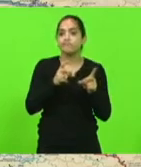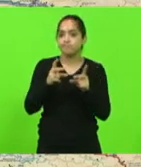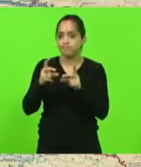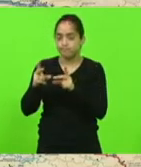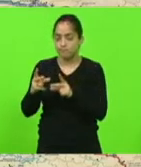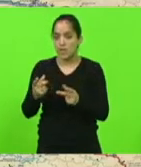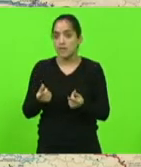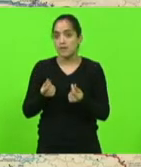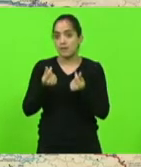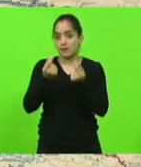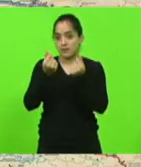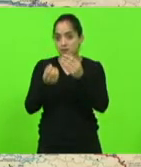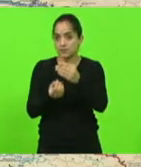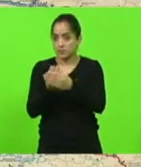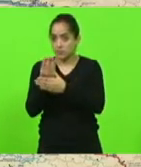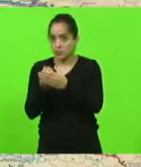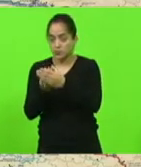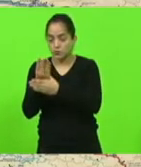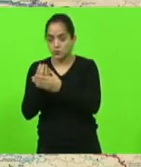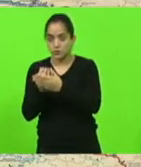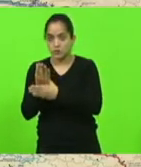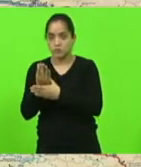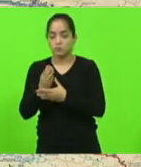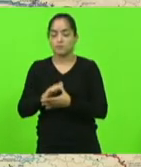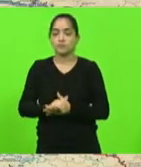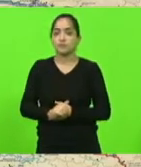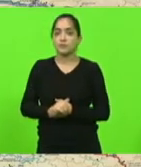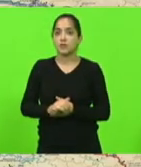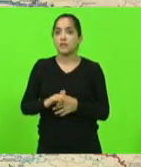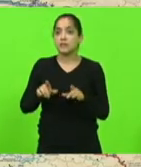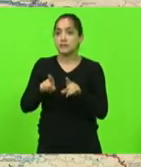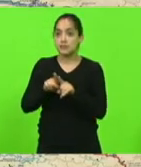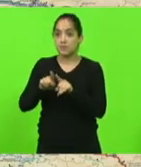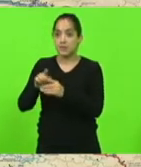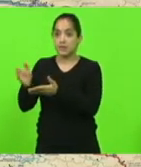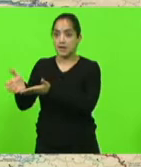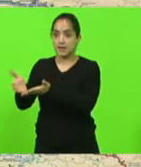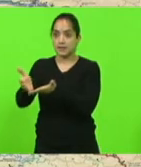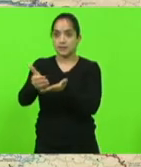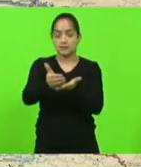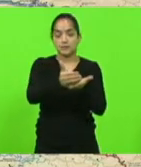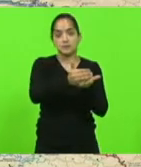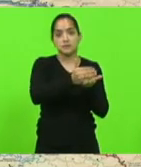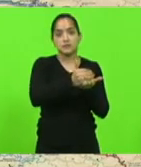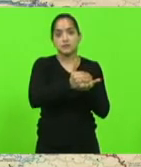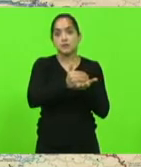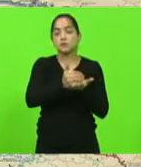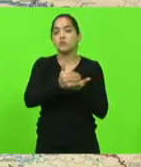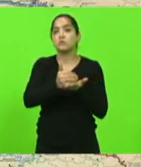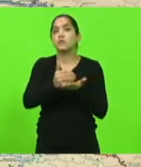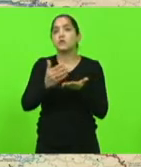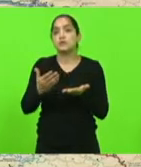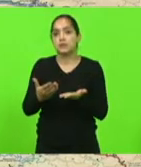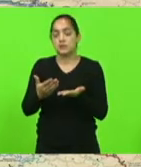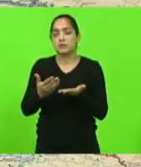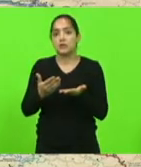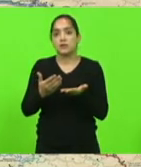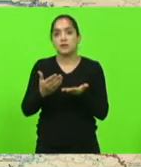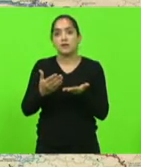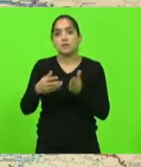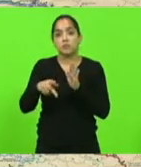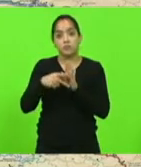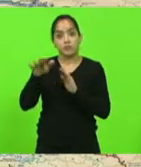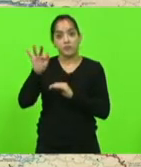produção acontece naquela região a arrecadação de tributos federais em 2020 tributos federais